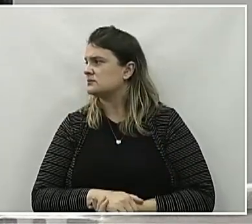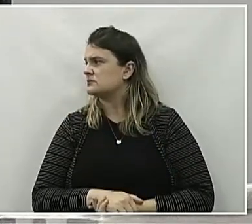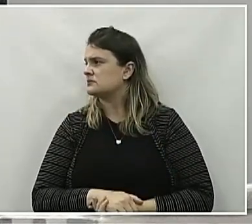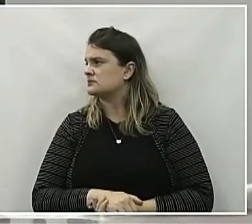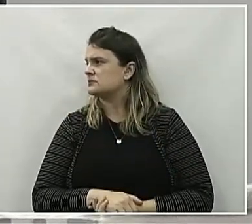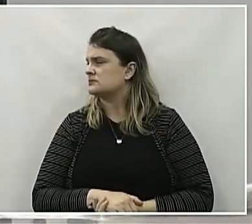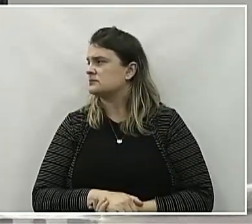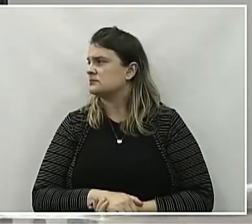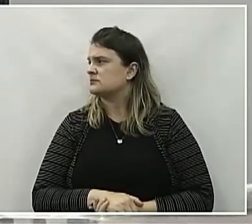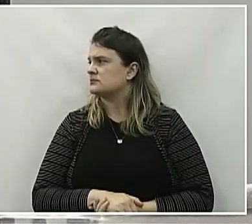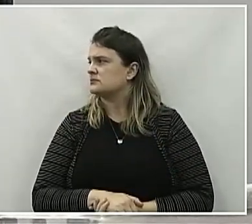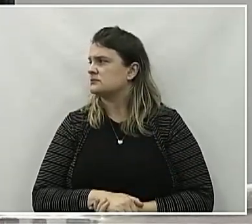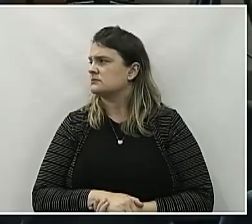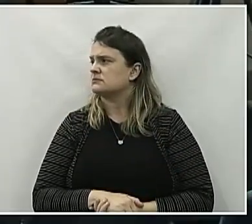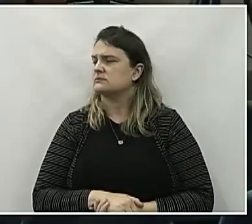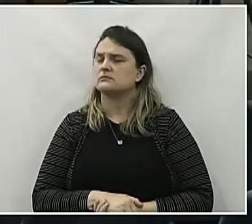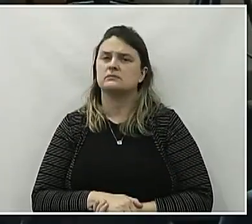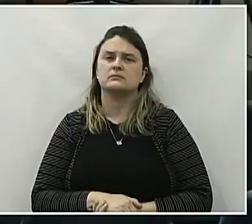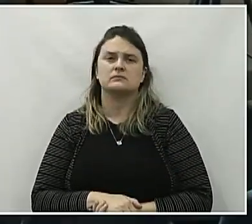dia.